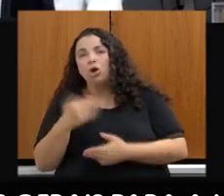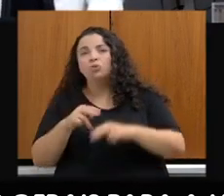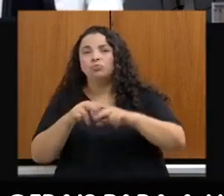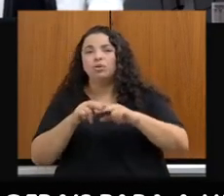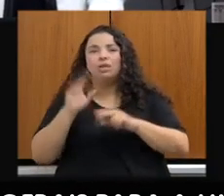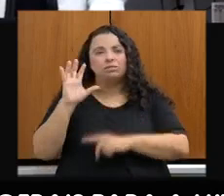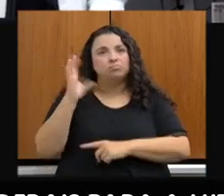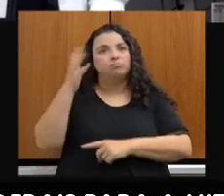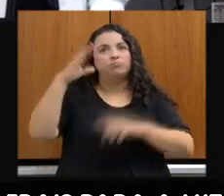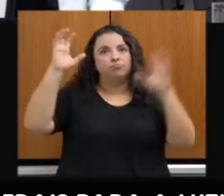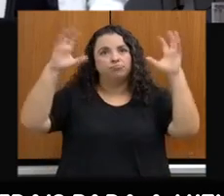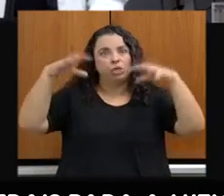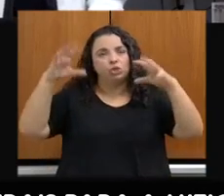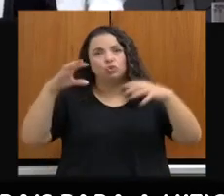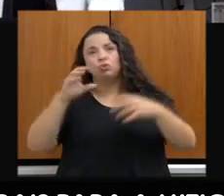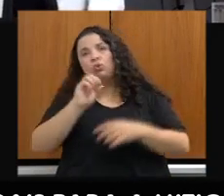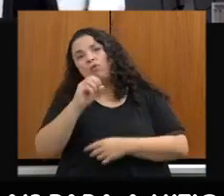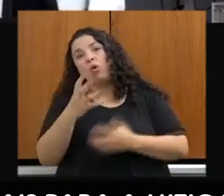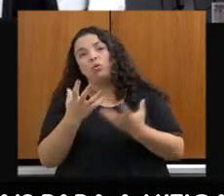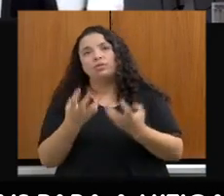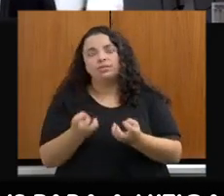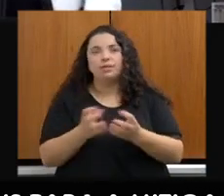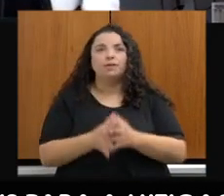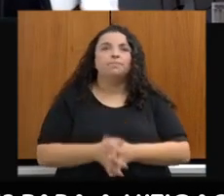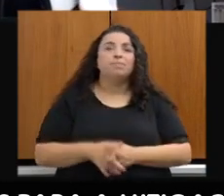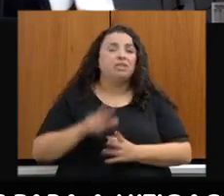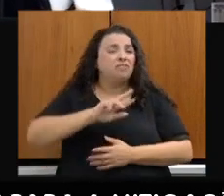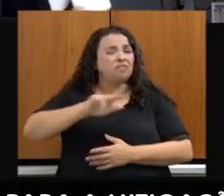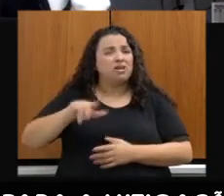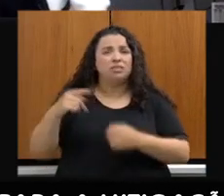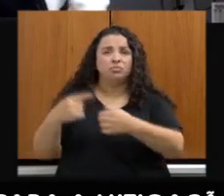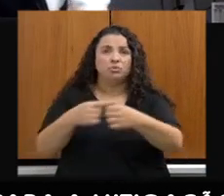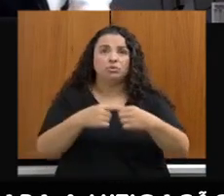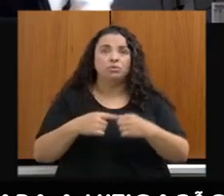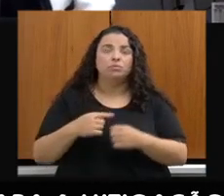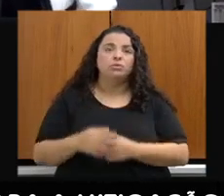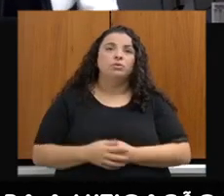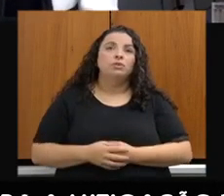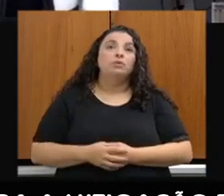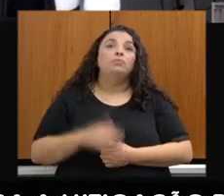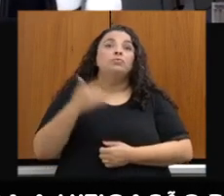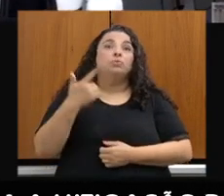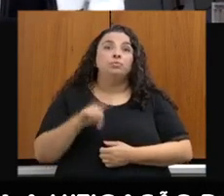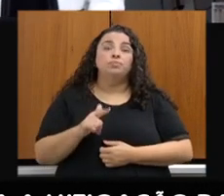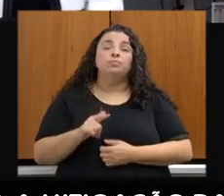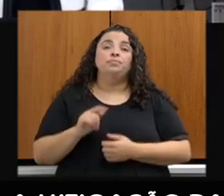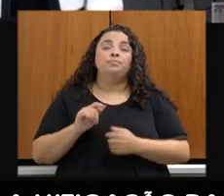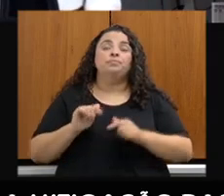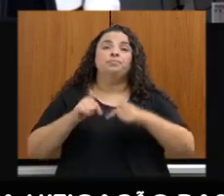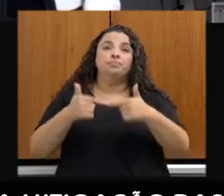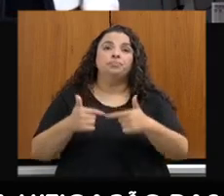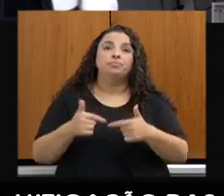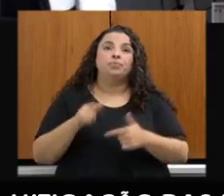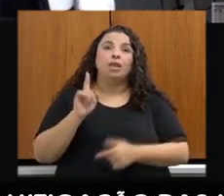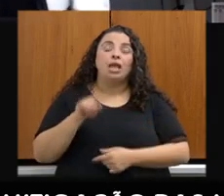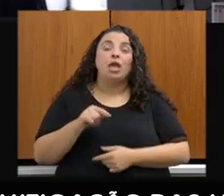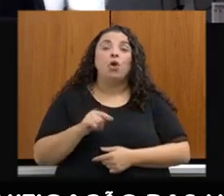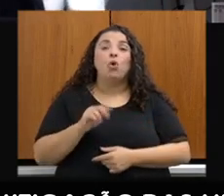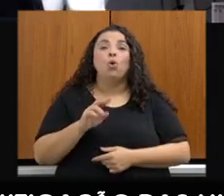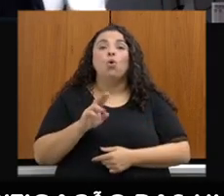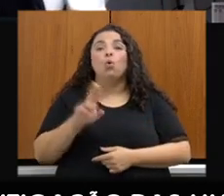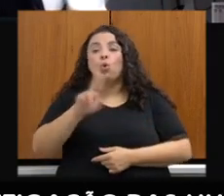municípios. Um outro ponto de destaque na ação de adaptação é a regulamentação do reuso, ou seja,